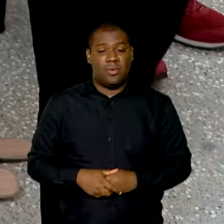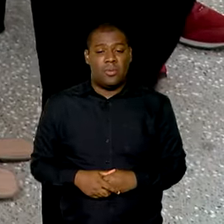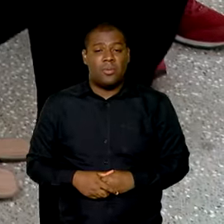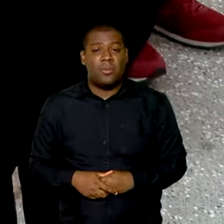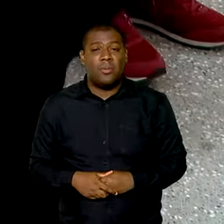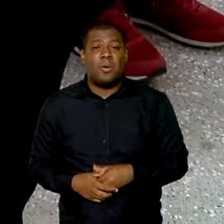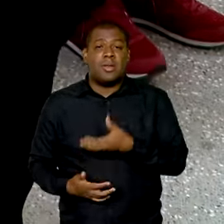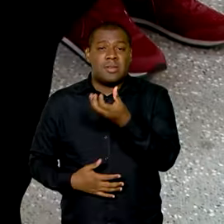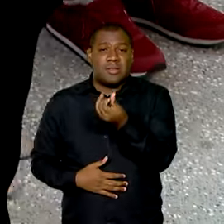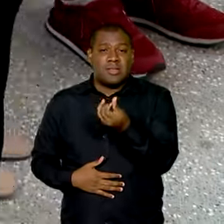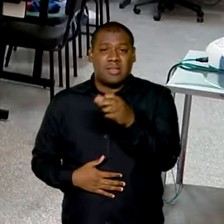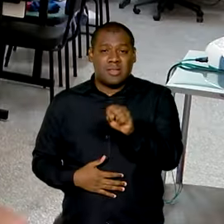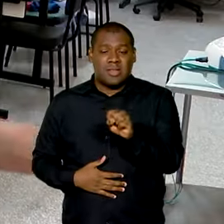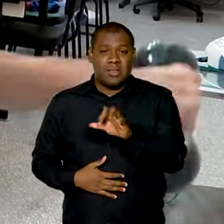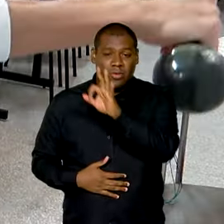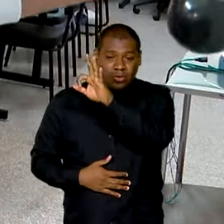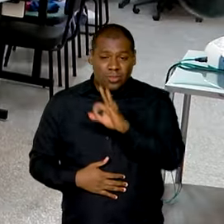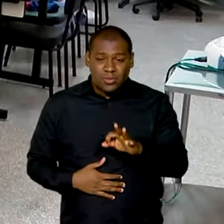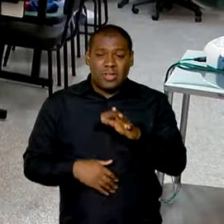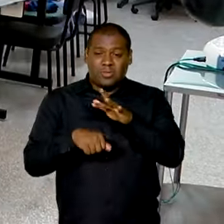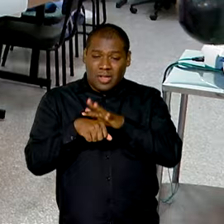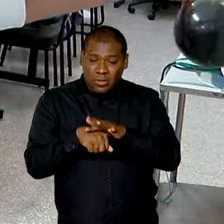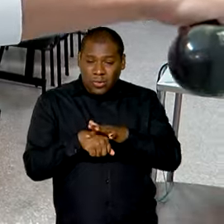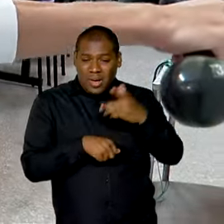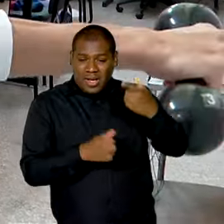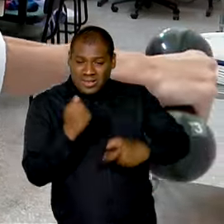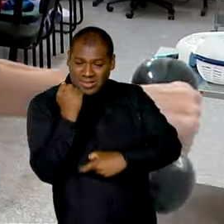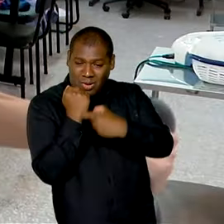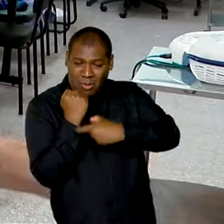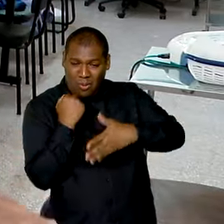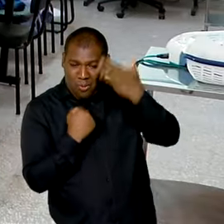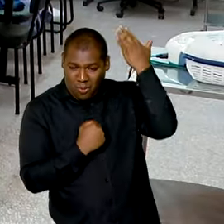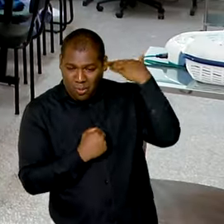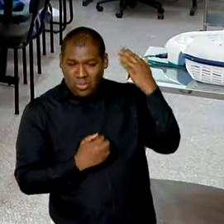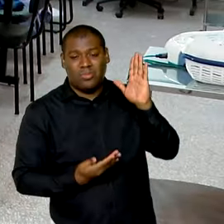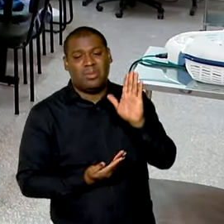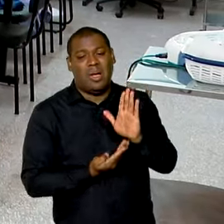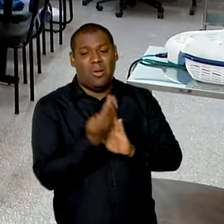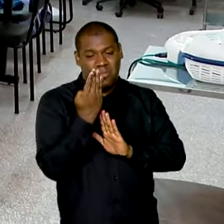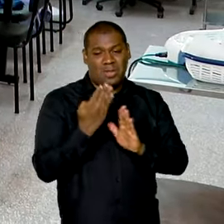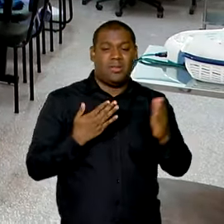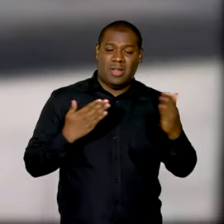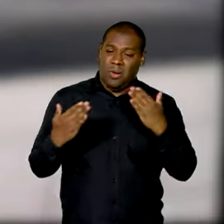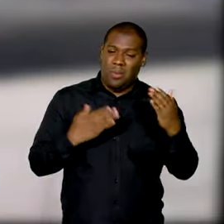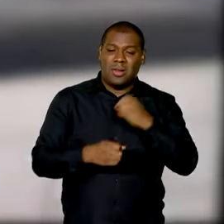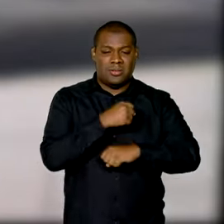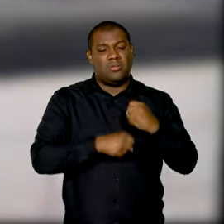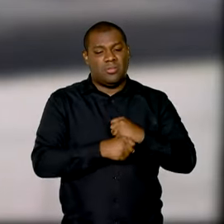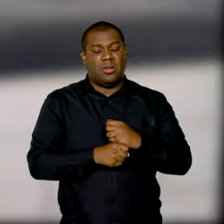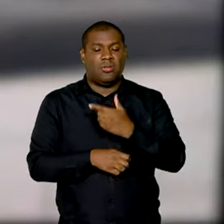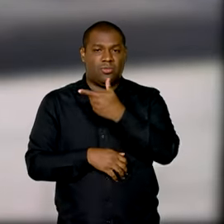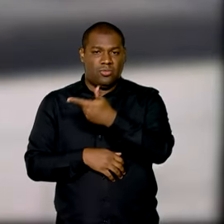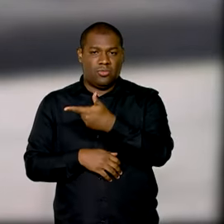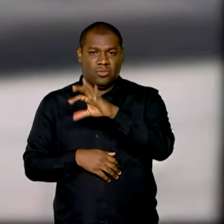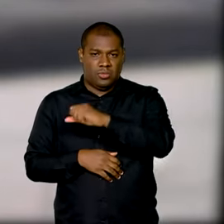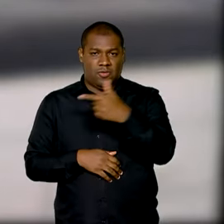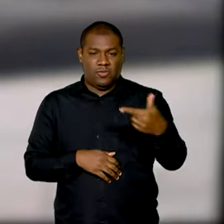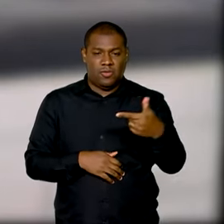68% em relação ao ano anterior, 2022. Entre os discos